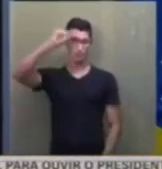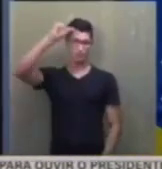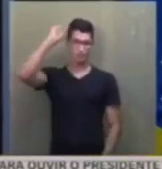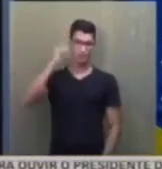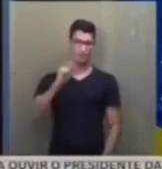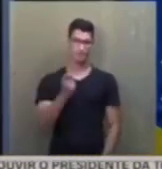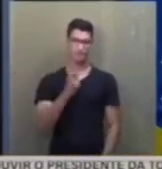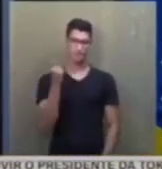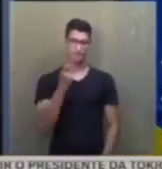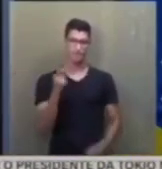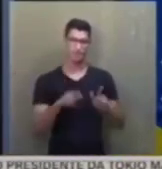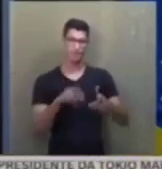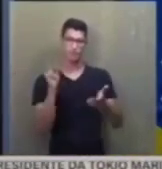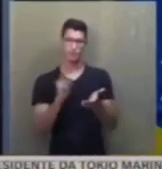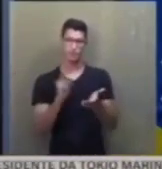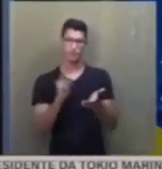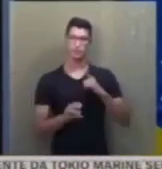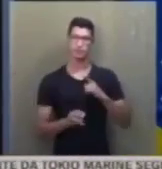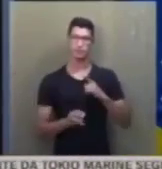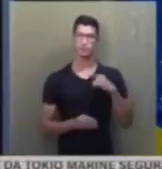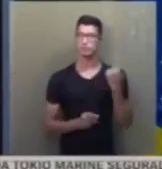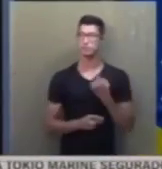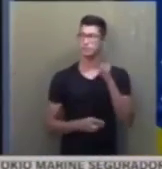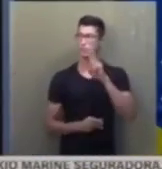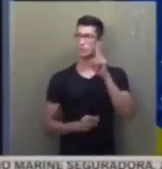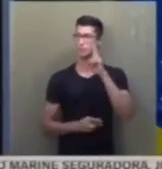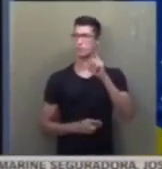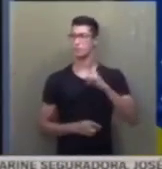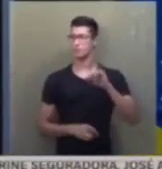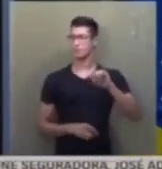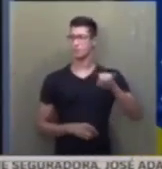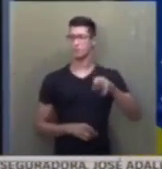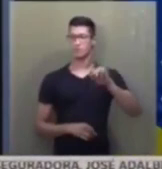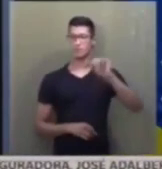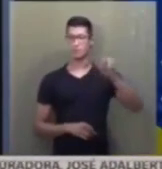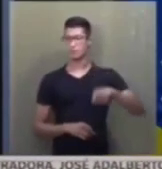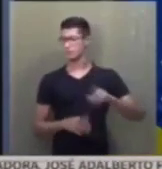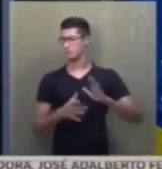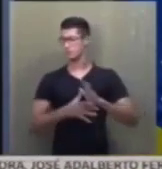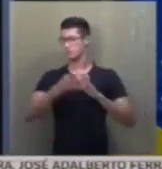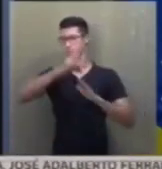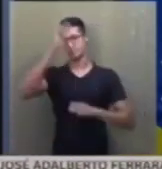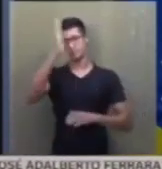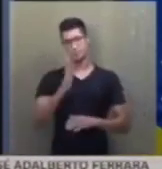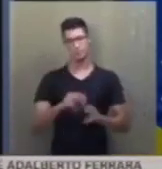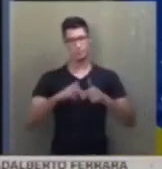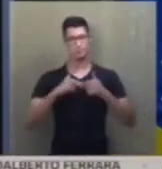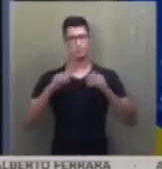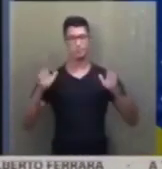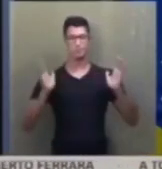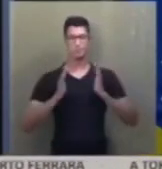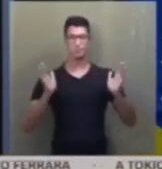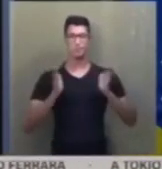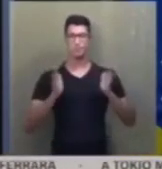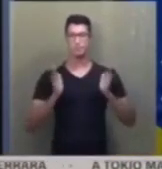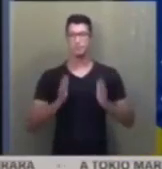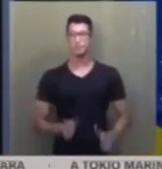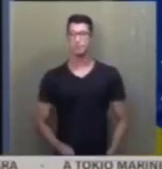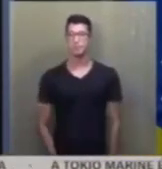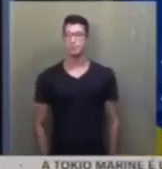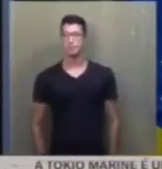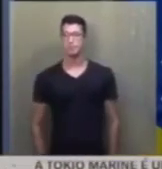do Rio Grande do Sul. Exatamente por esse histórico, Ijuí é destaque nacional pela sua riqueza cultural